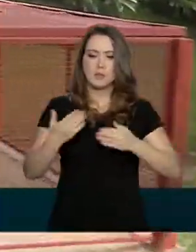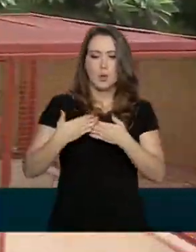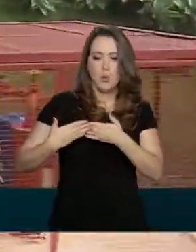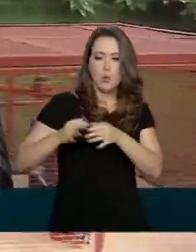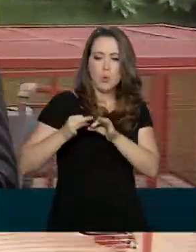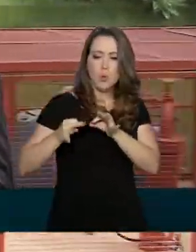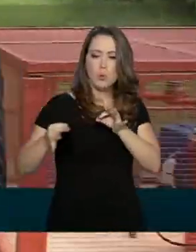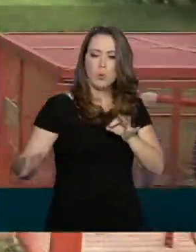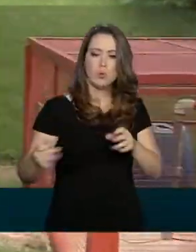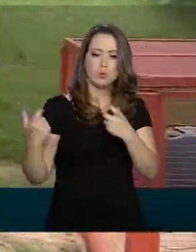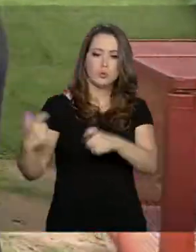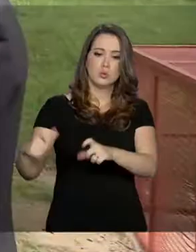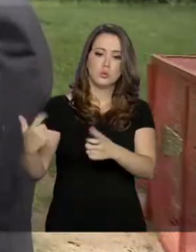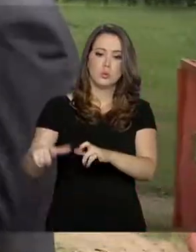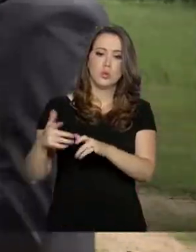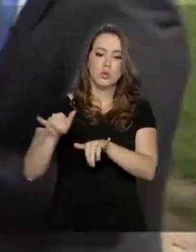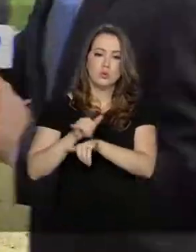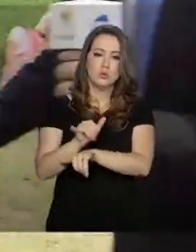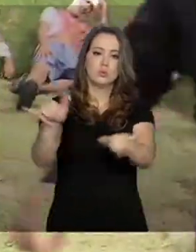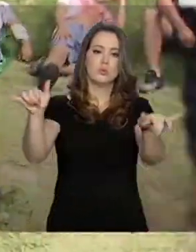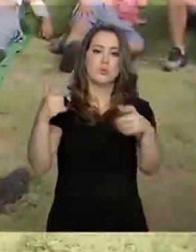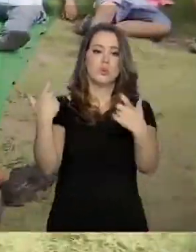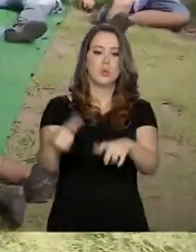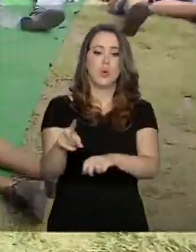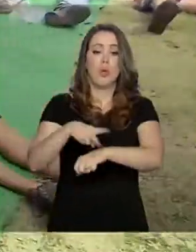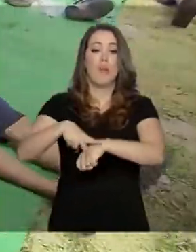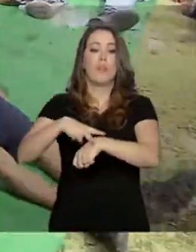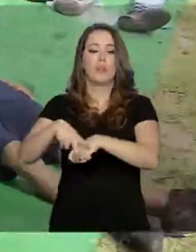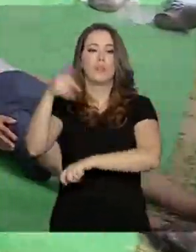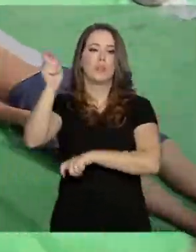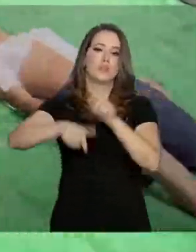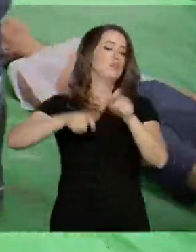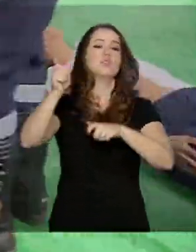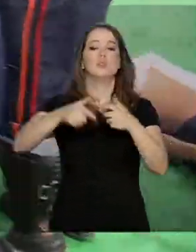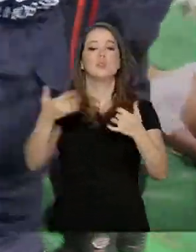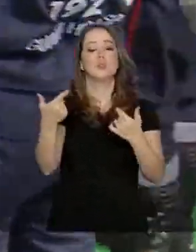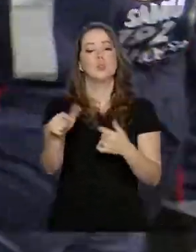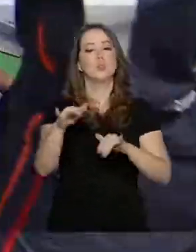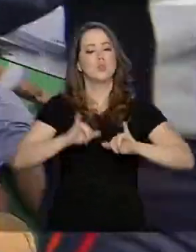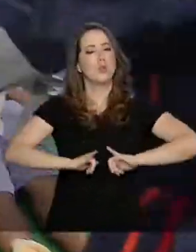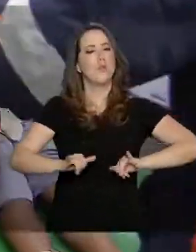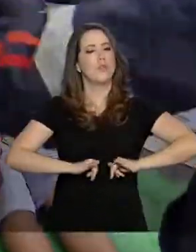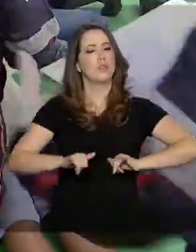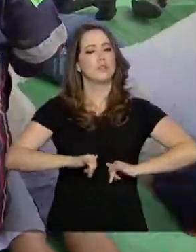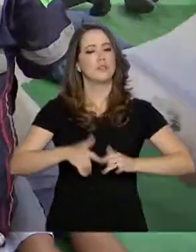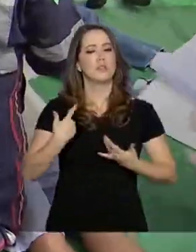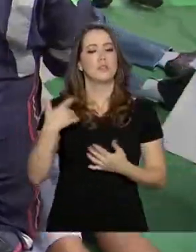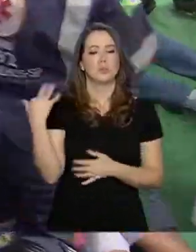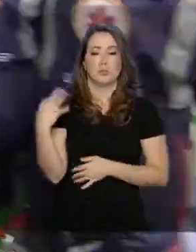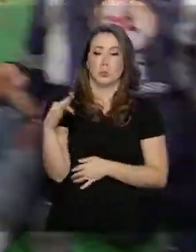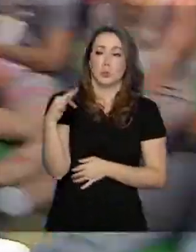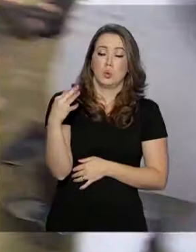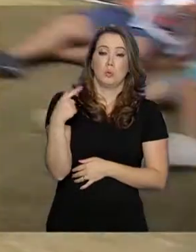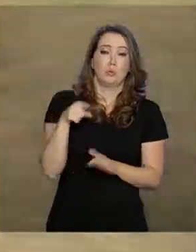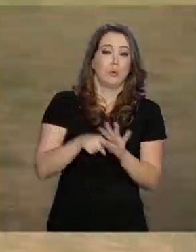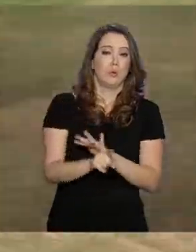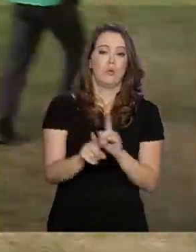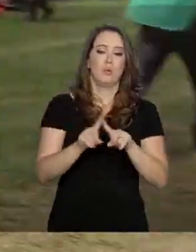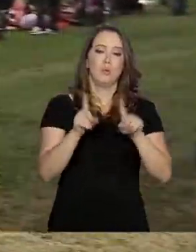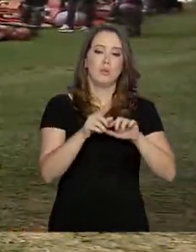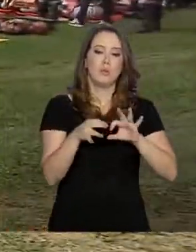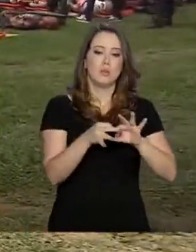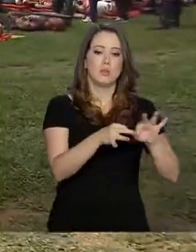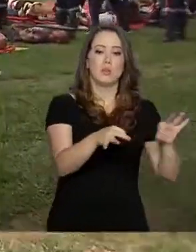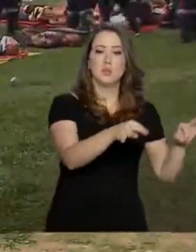afastada do local do acidente. Na zona verde, ficam as pessoas que não sofreram ferimentos tão graves. Já nas